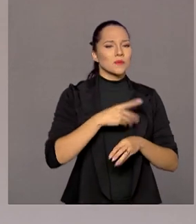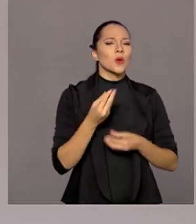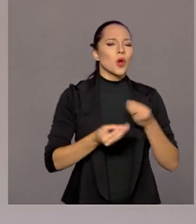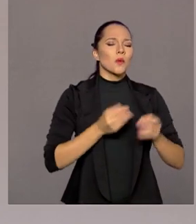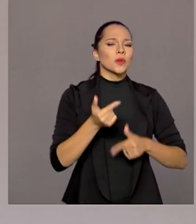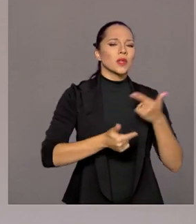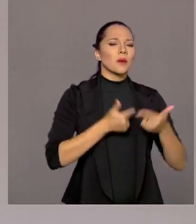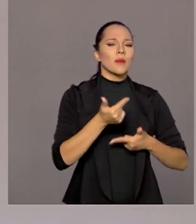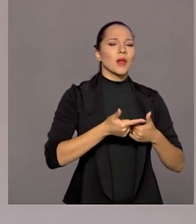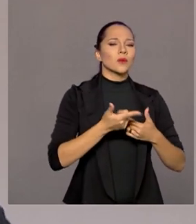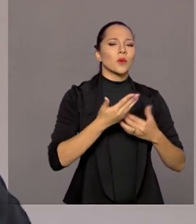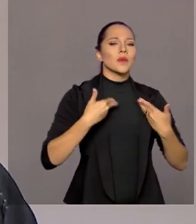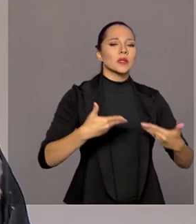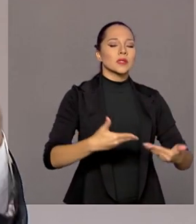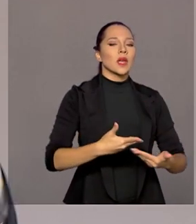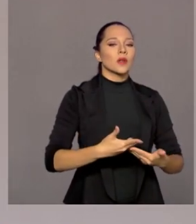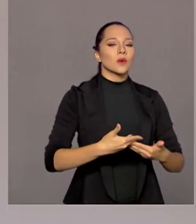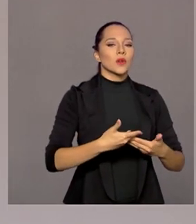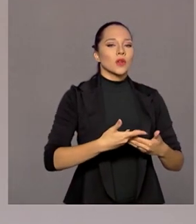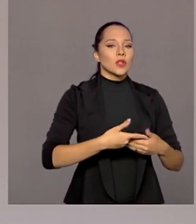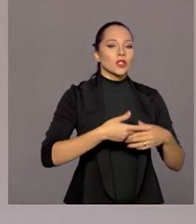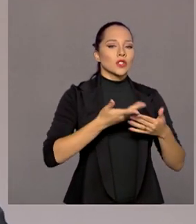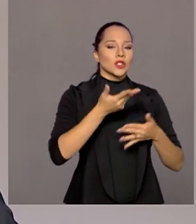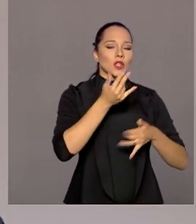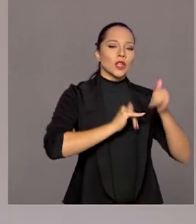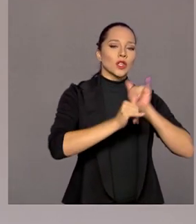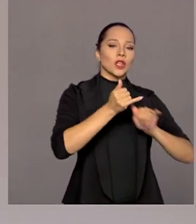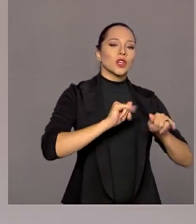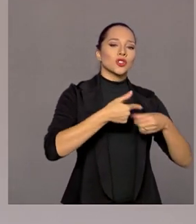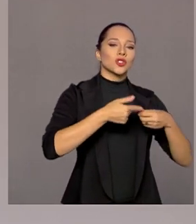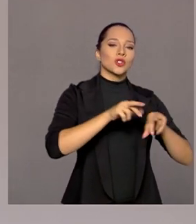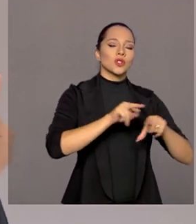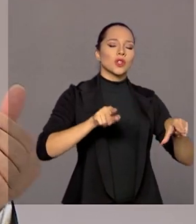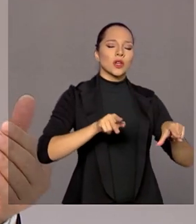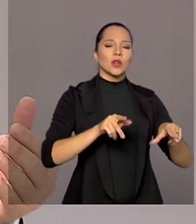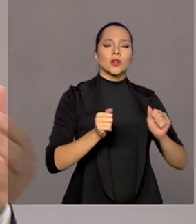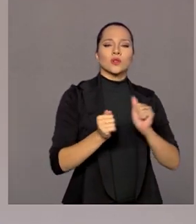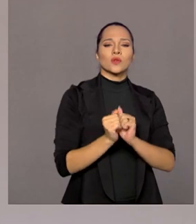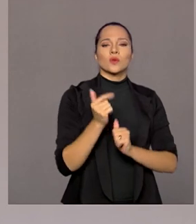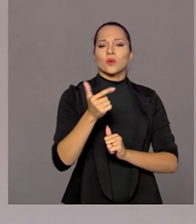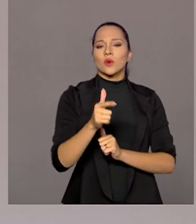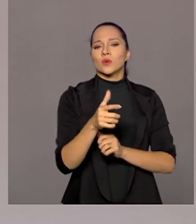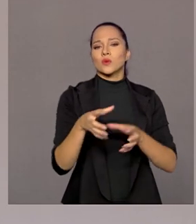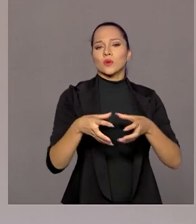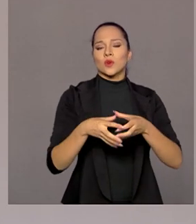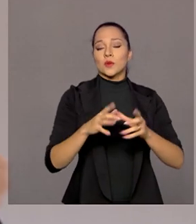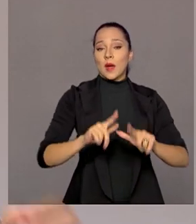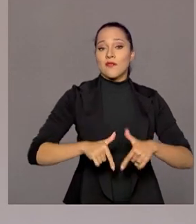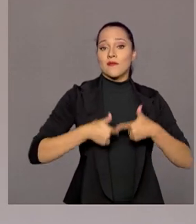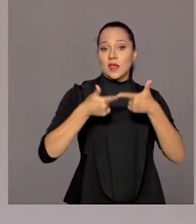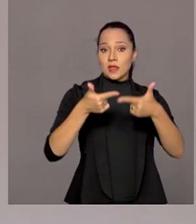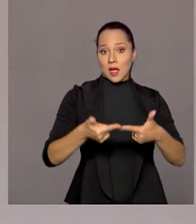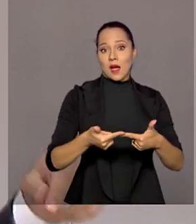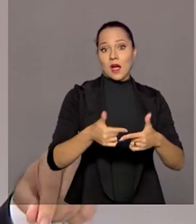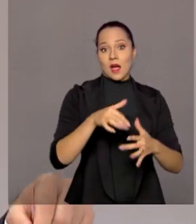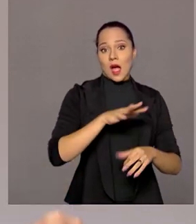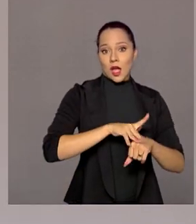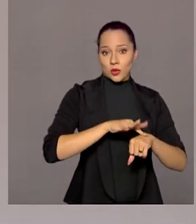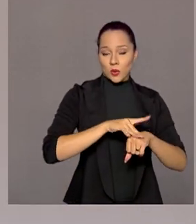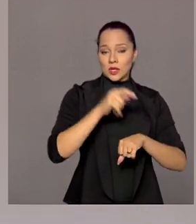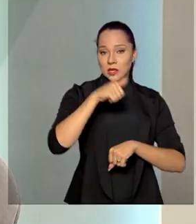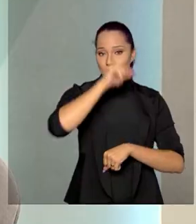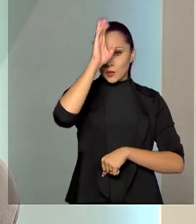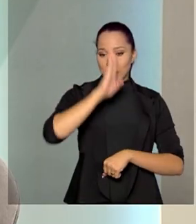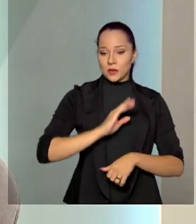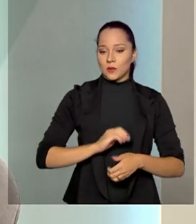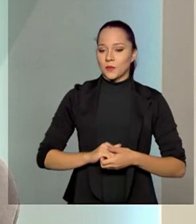Ministério de Minas e Energia, junto com outros ministérios, outros órgãos do governo federal, no enfrentamento à doença aqui no